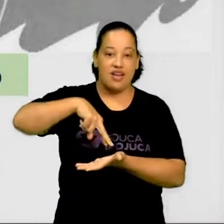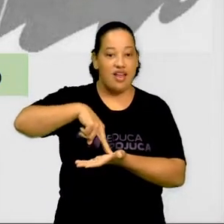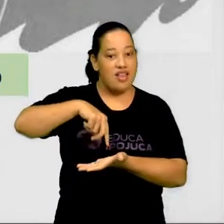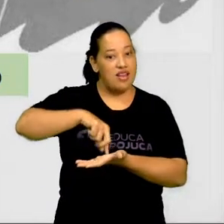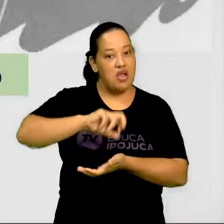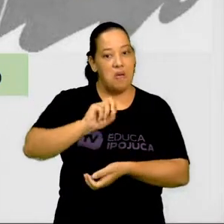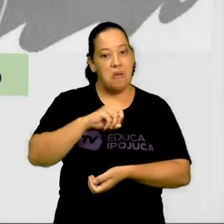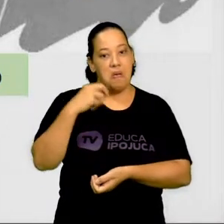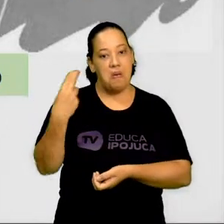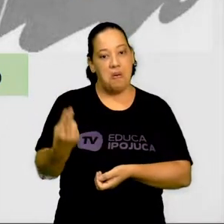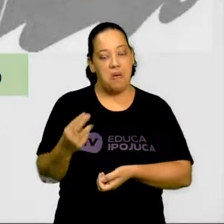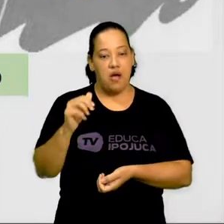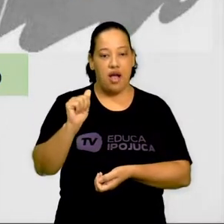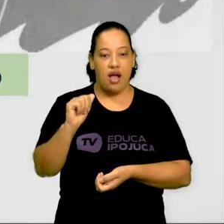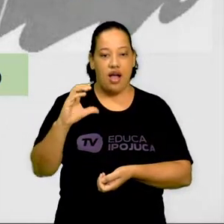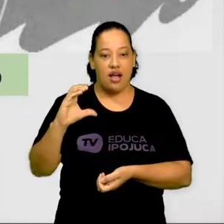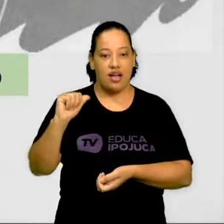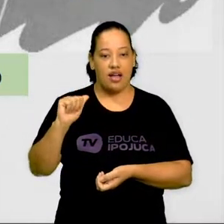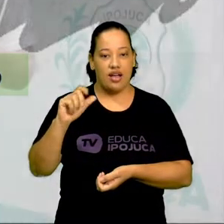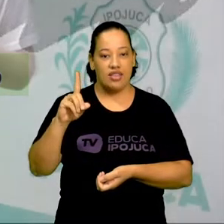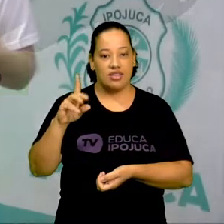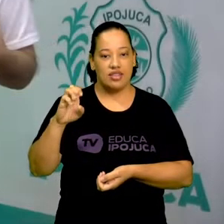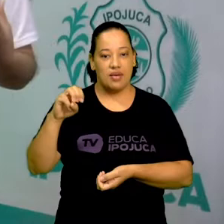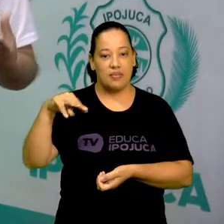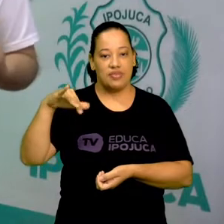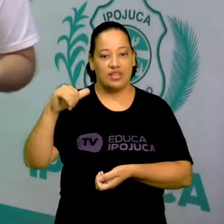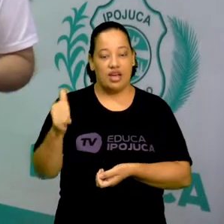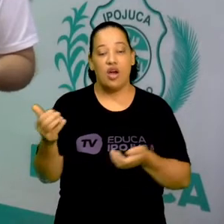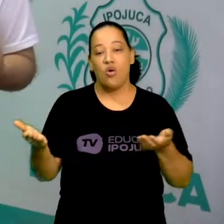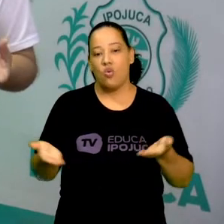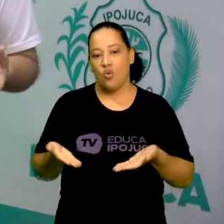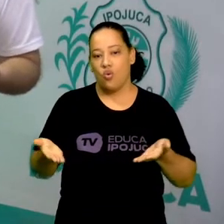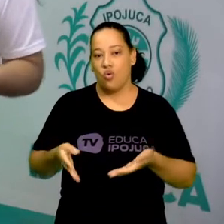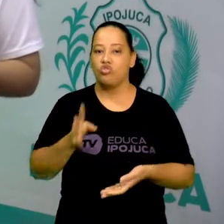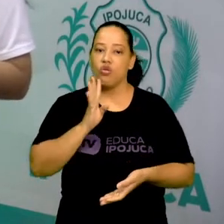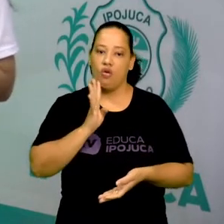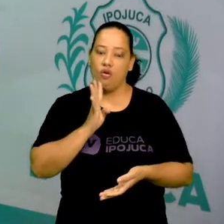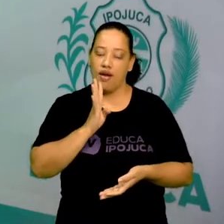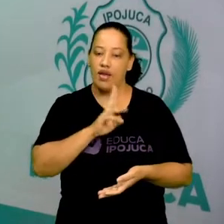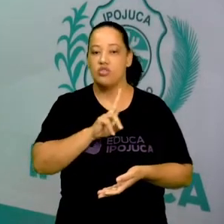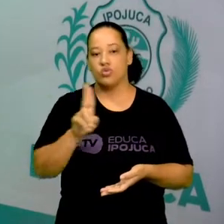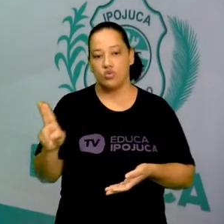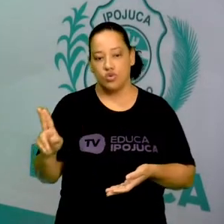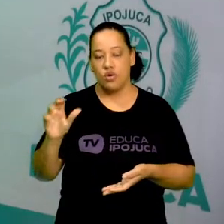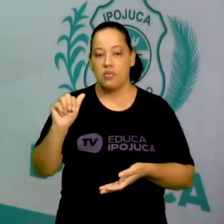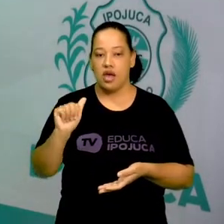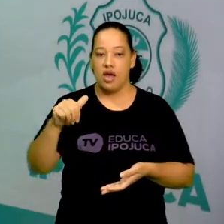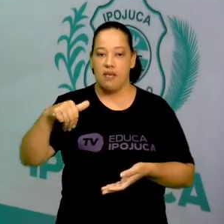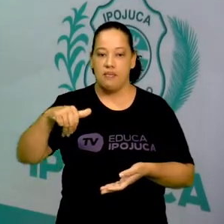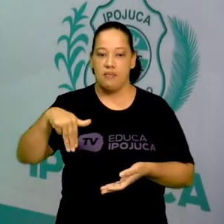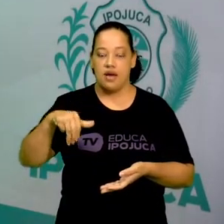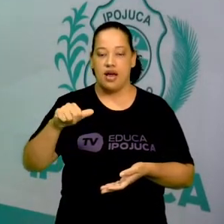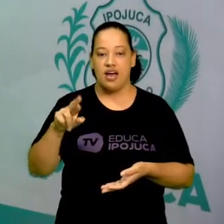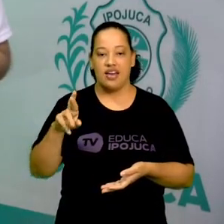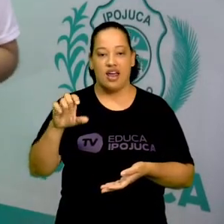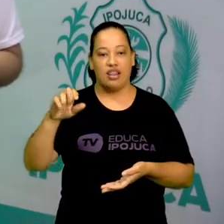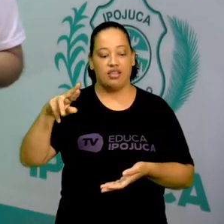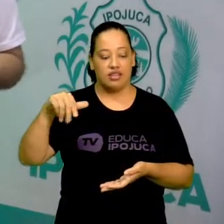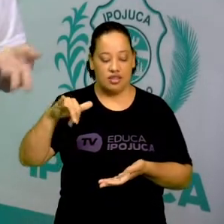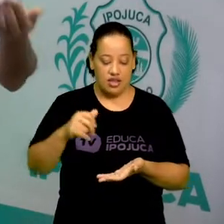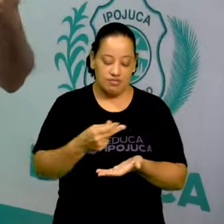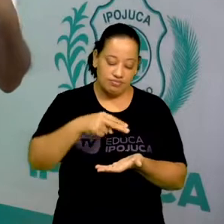academia. Hoje, a maioria das crianças conhece essa brincadeira aqui como